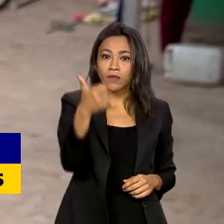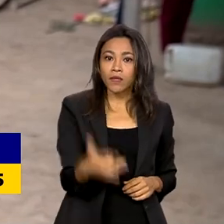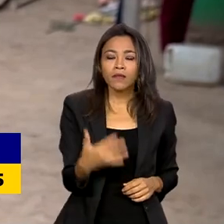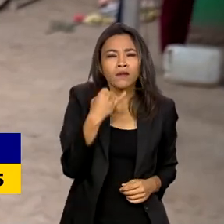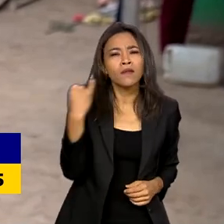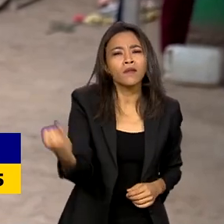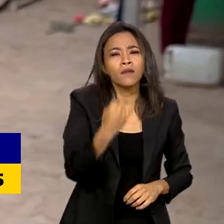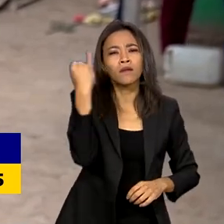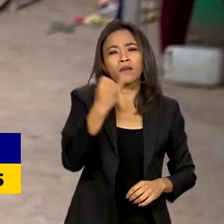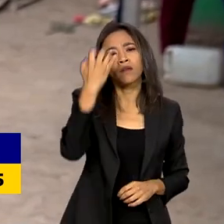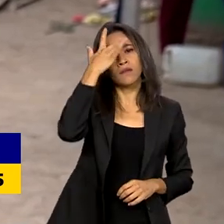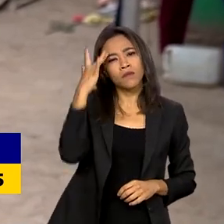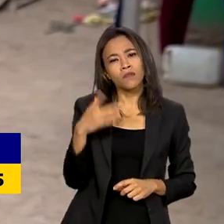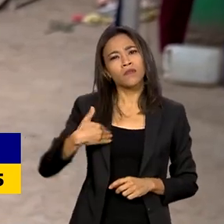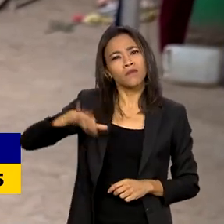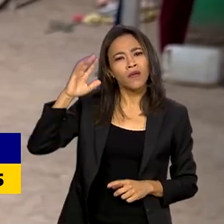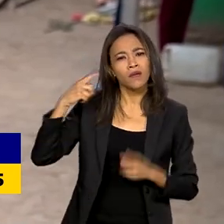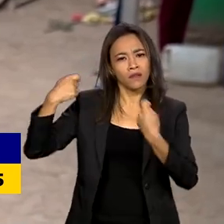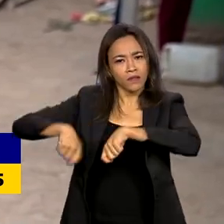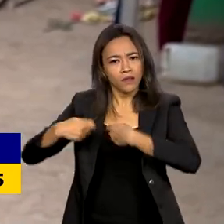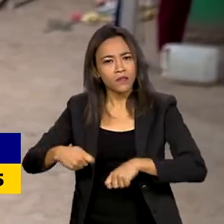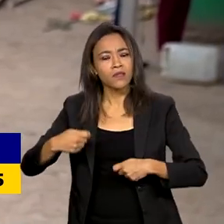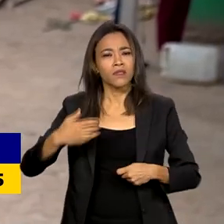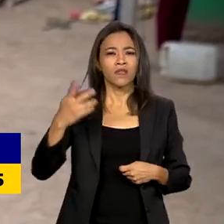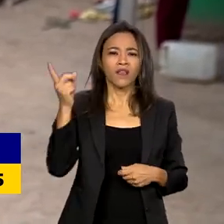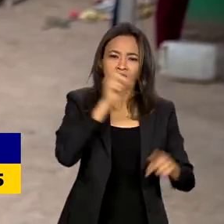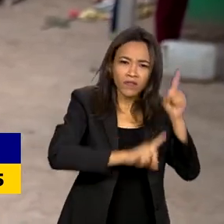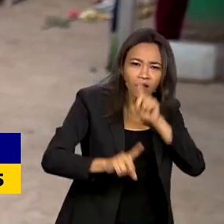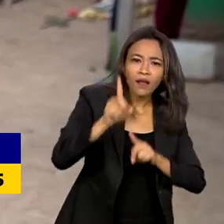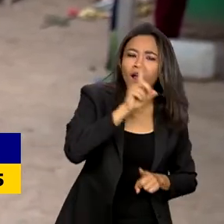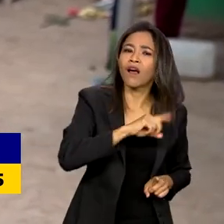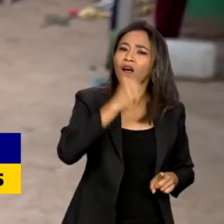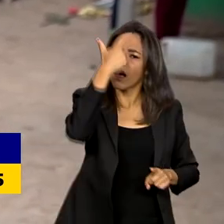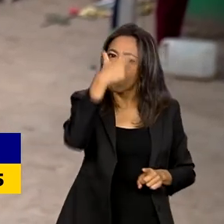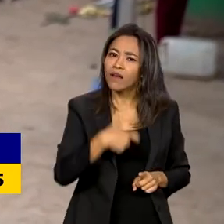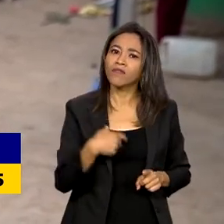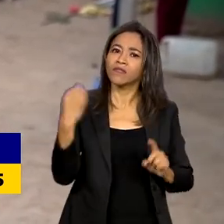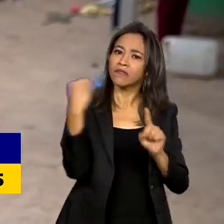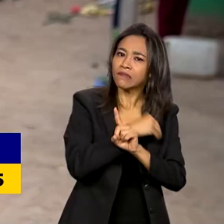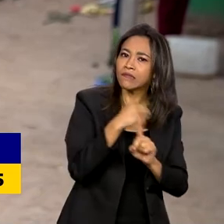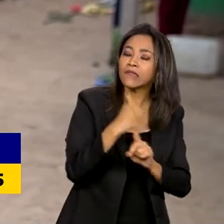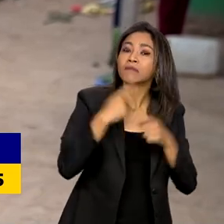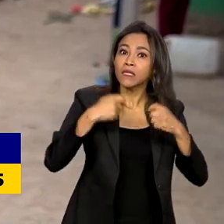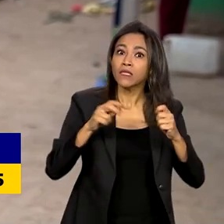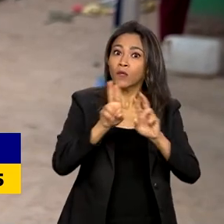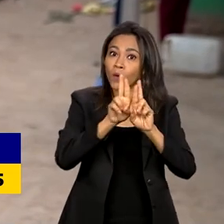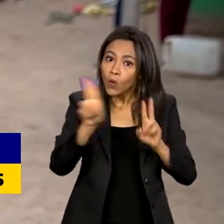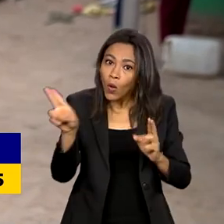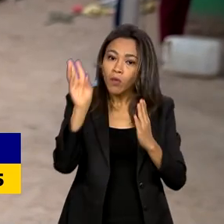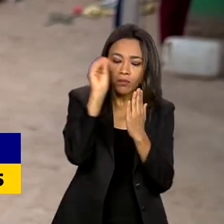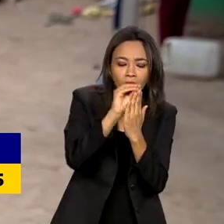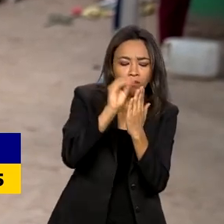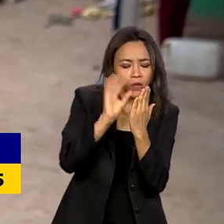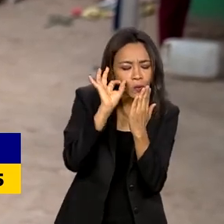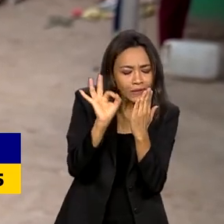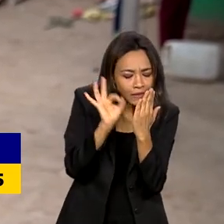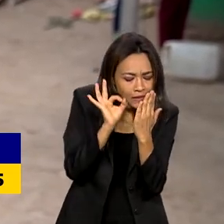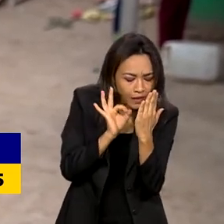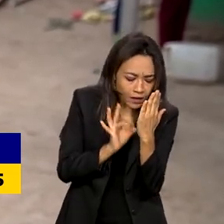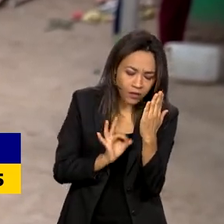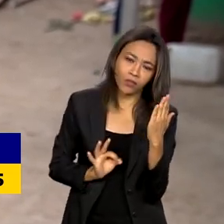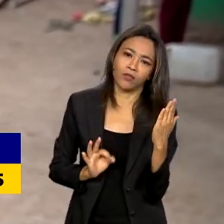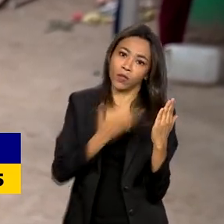as pessoas que mais precisam, as pessoas mais vulneráveis de suas famílias estejam no Cadastro Único com os dados bem corretos para que os